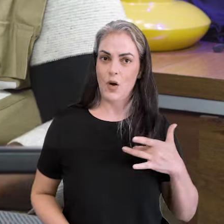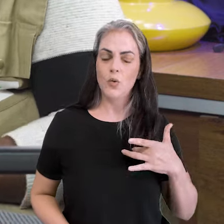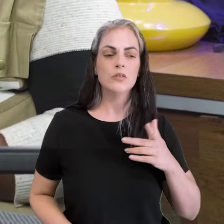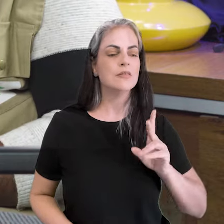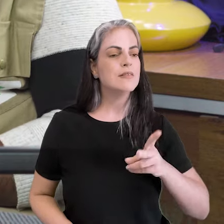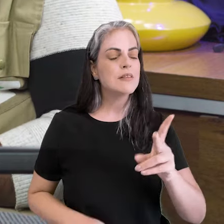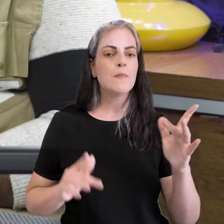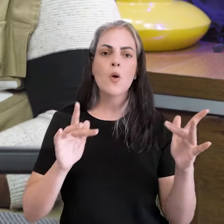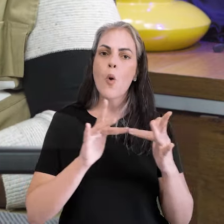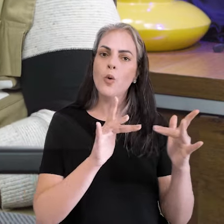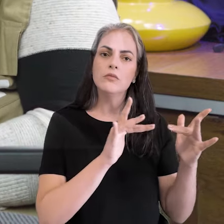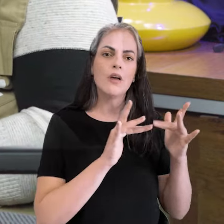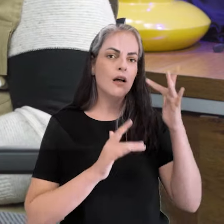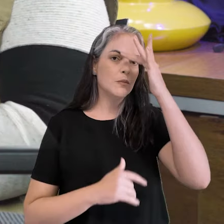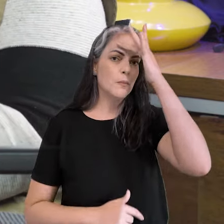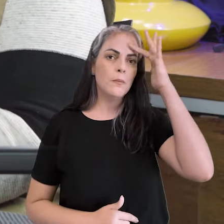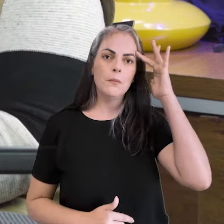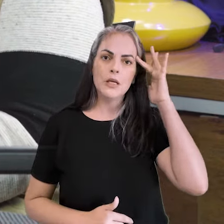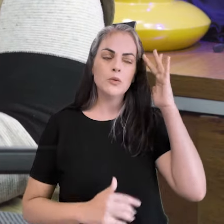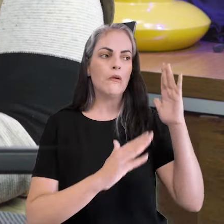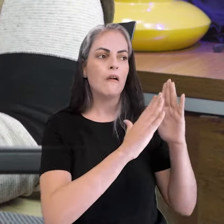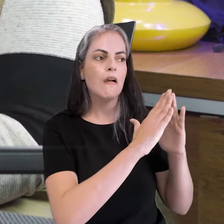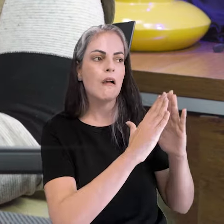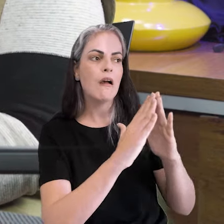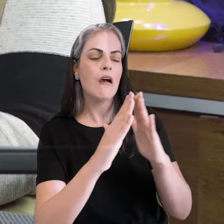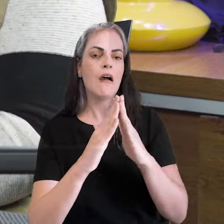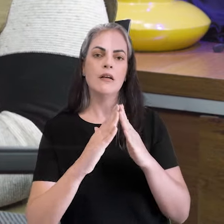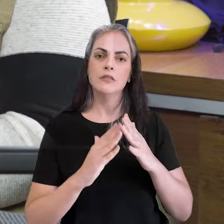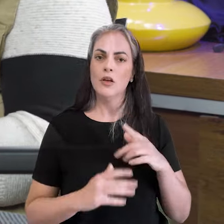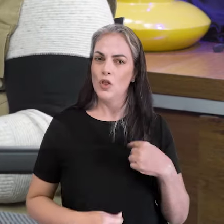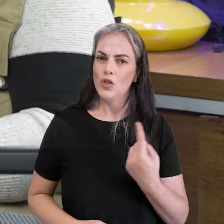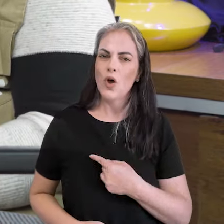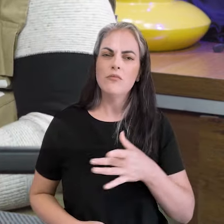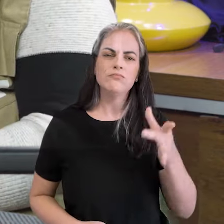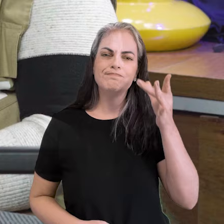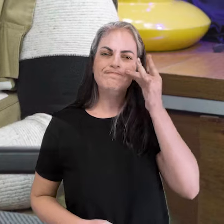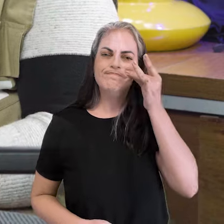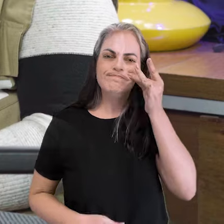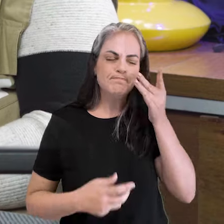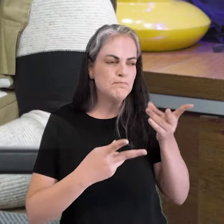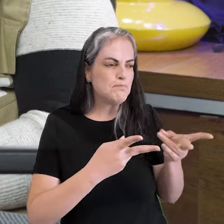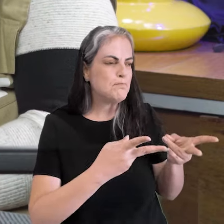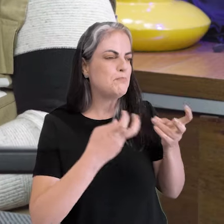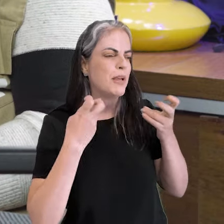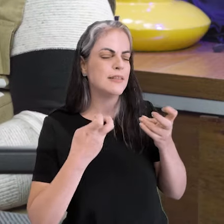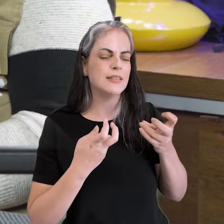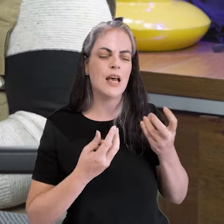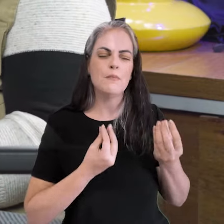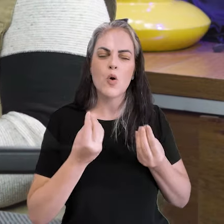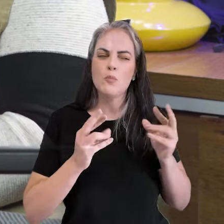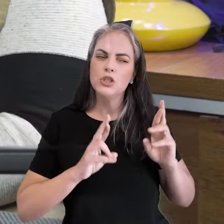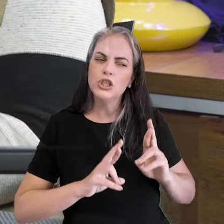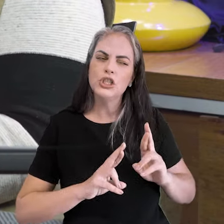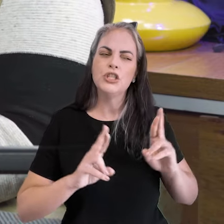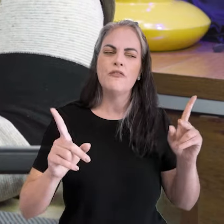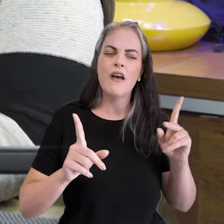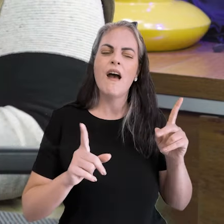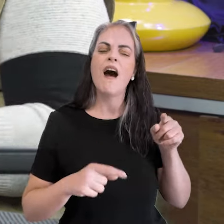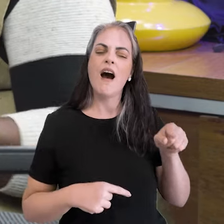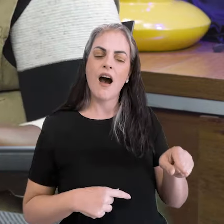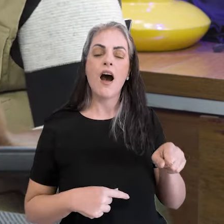direto com o morador, né? Então, nós conseguimos presenciar, ter noções do que pode estar acontecendo diferente.